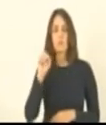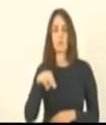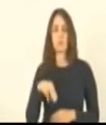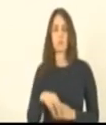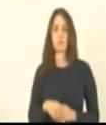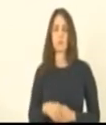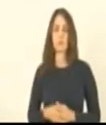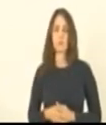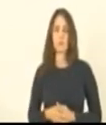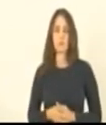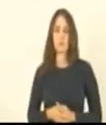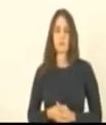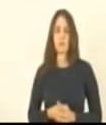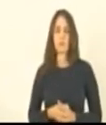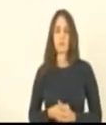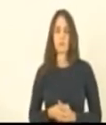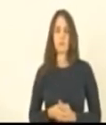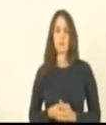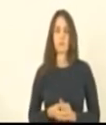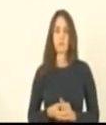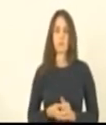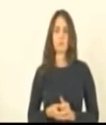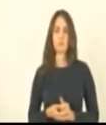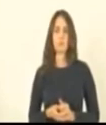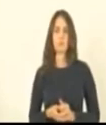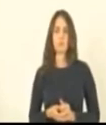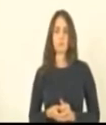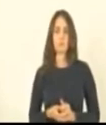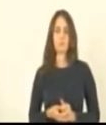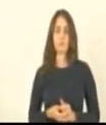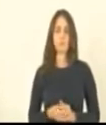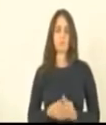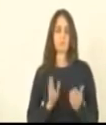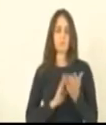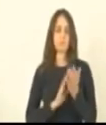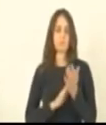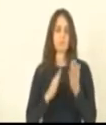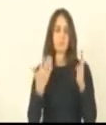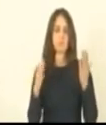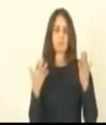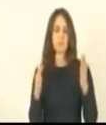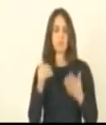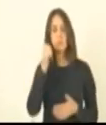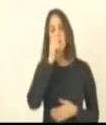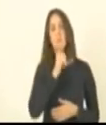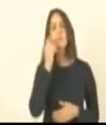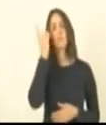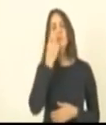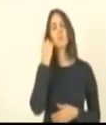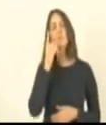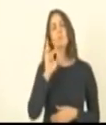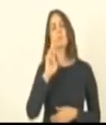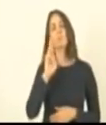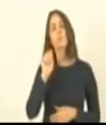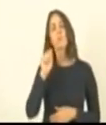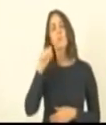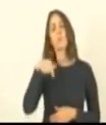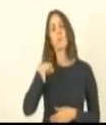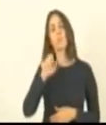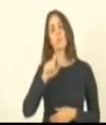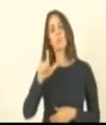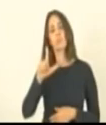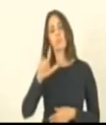deputado mazim também presidente eu gostaria de parabenizar inicialmente a deputada Raquel pela iniciativa